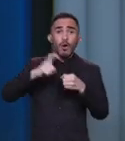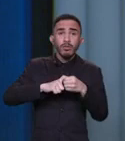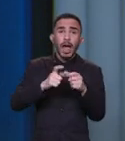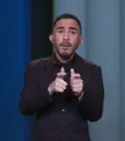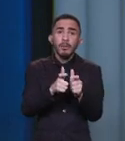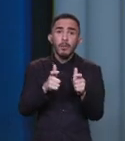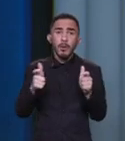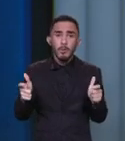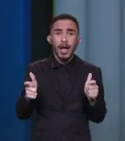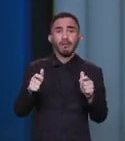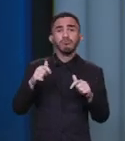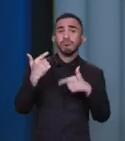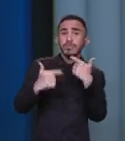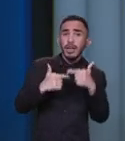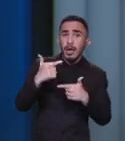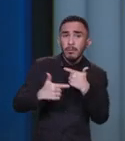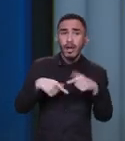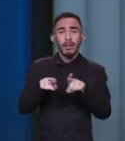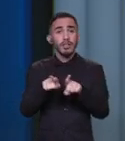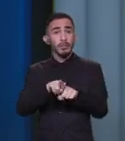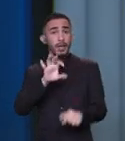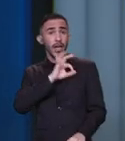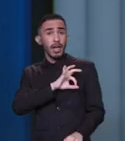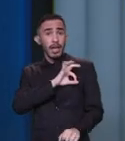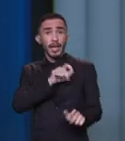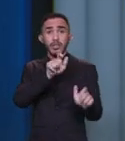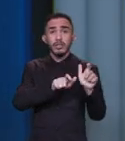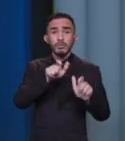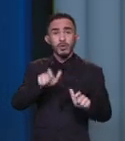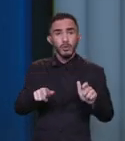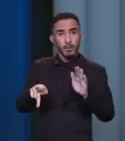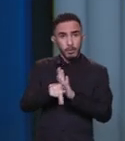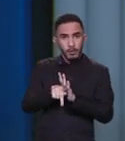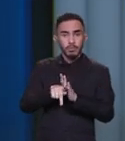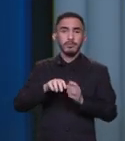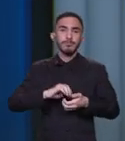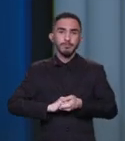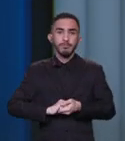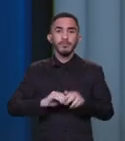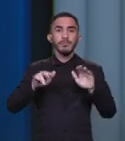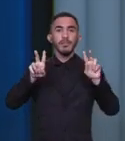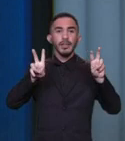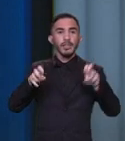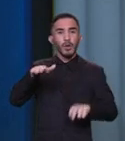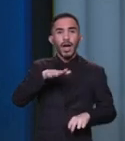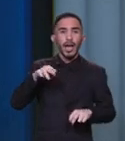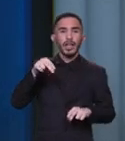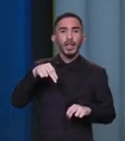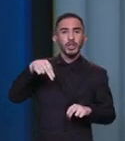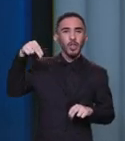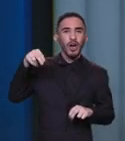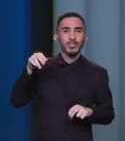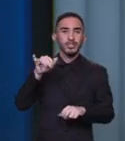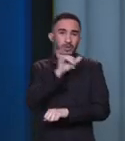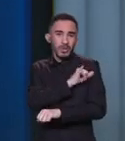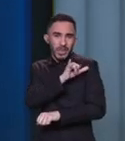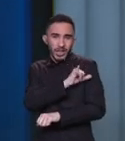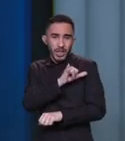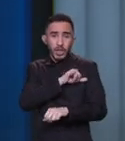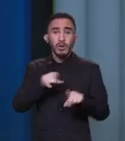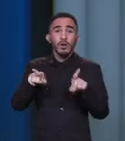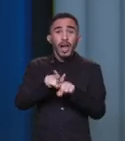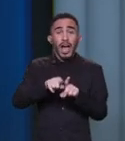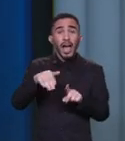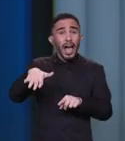população. Em relação ao Norte Fluminense, o Porto do Açú é, de fato, um dos portos mais importantes do